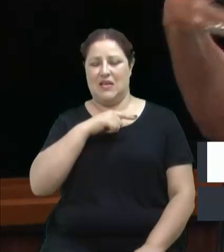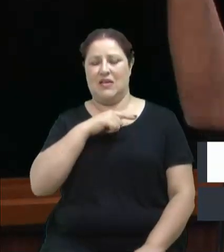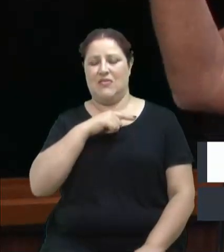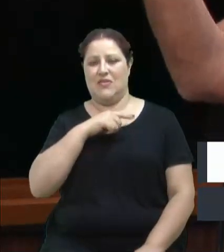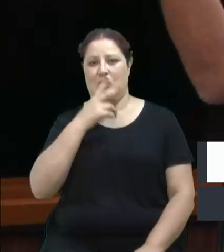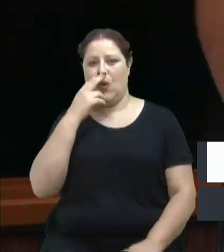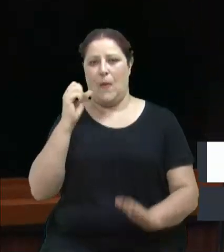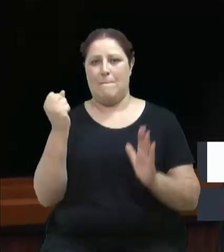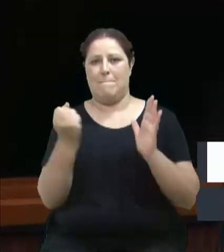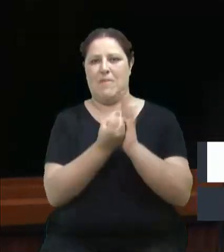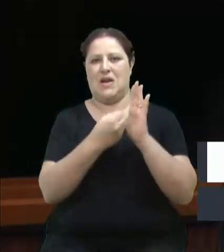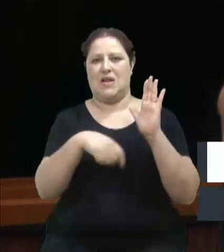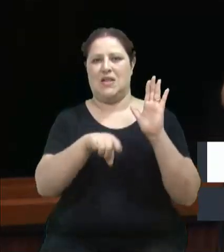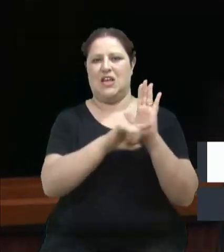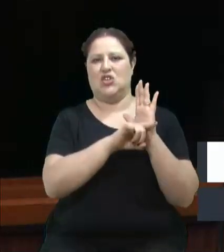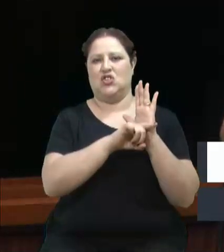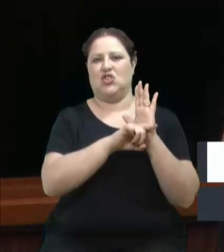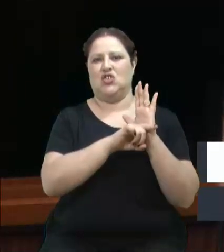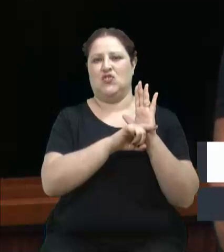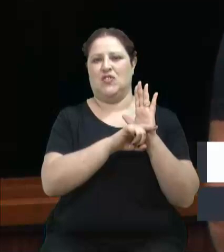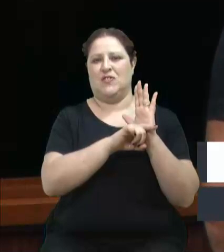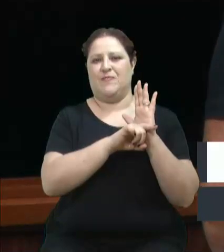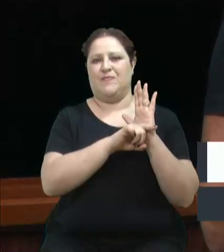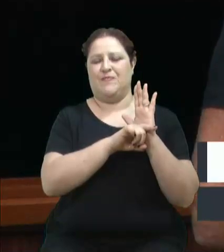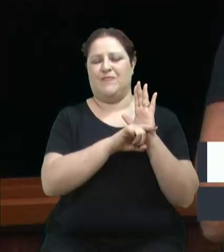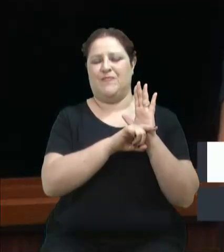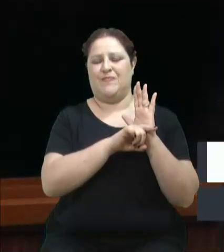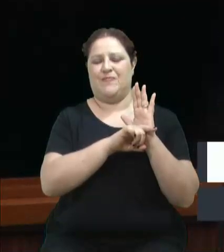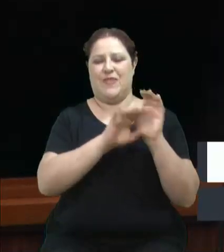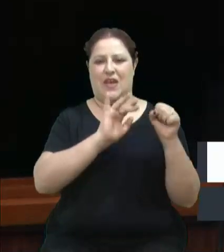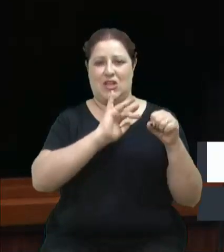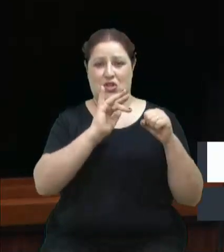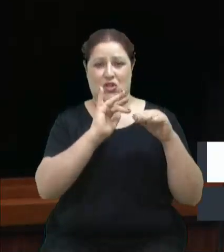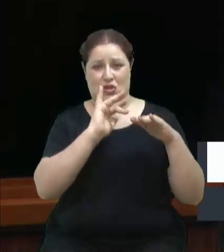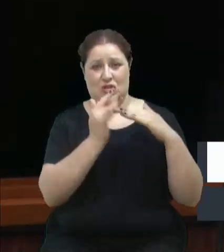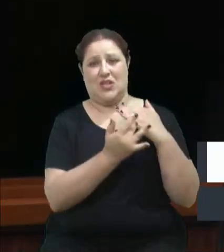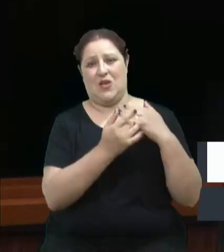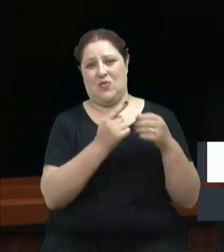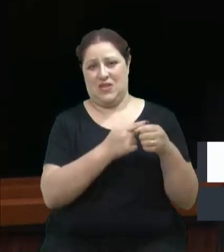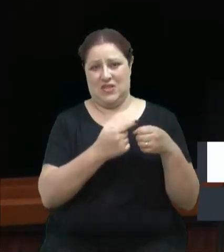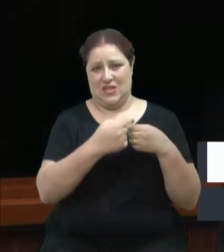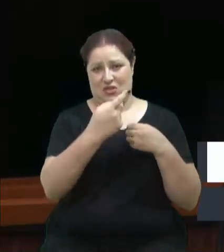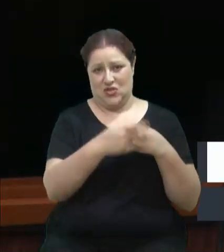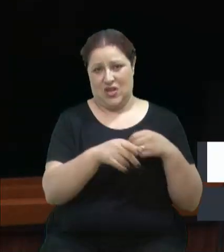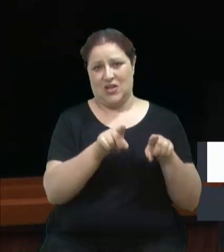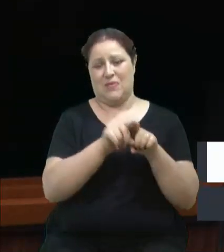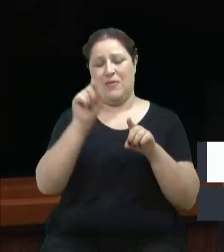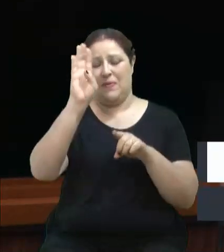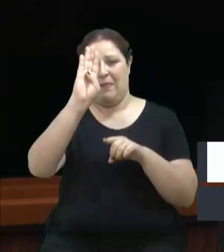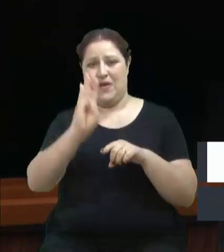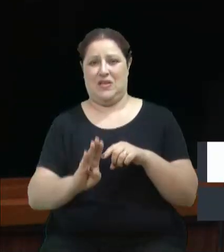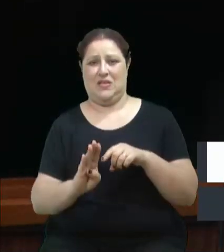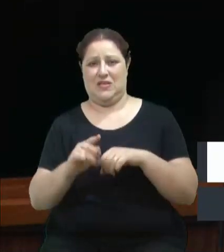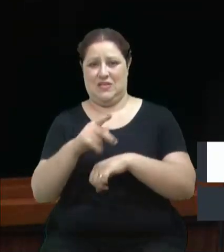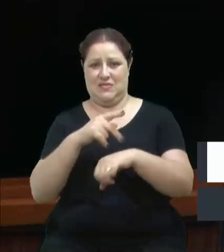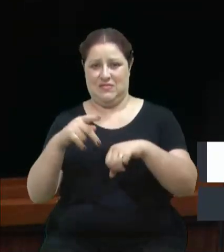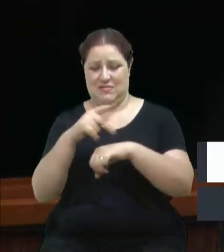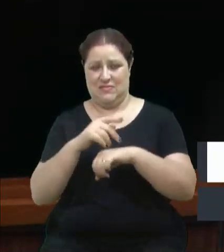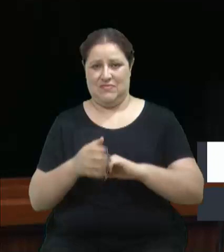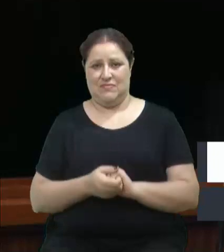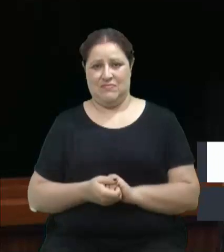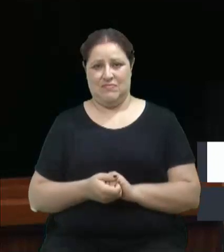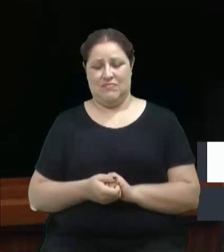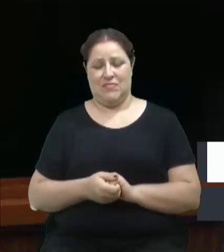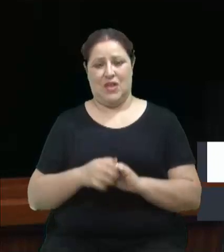cidade nas redes sociais e no país inteiro. Então, argumento não nos falta para uma